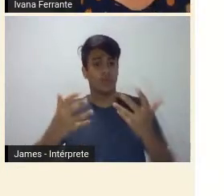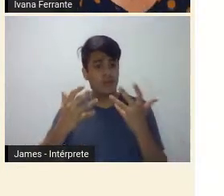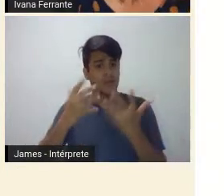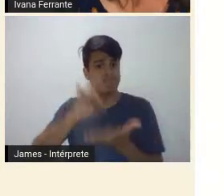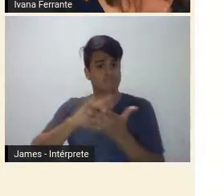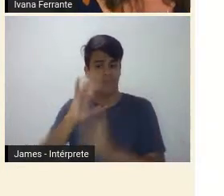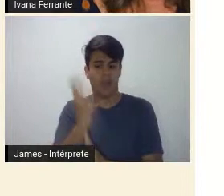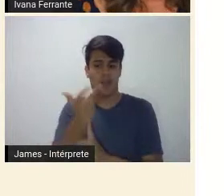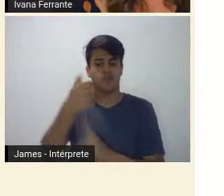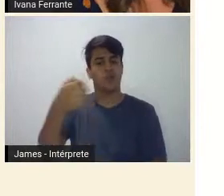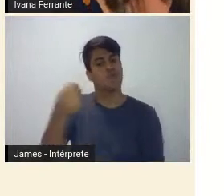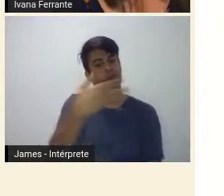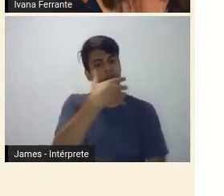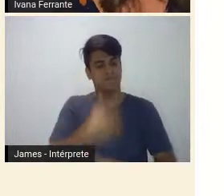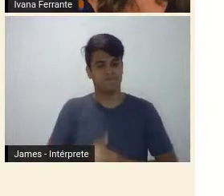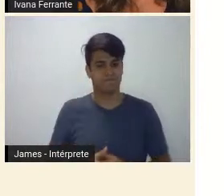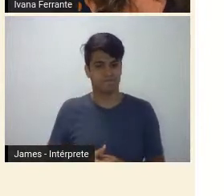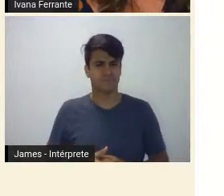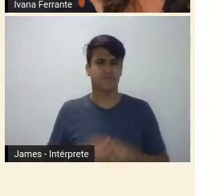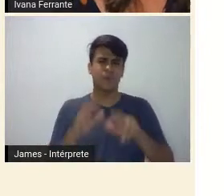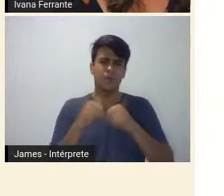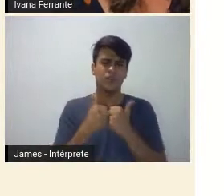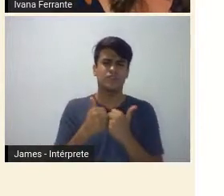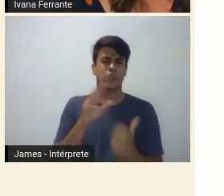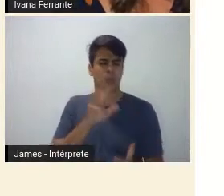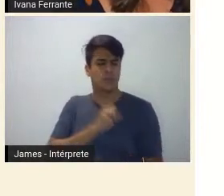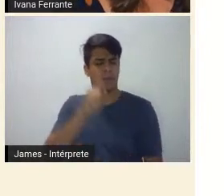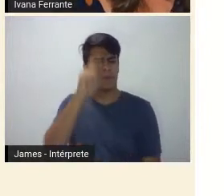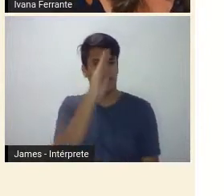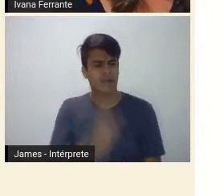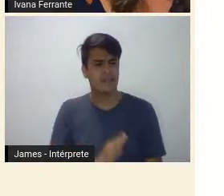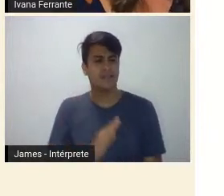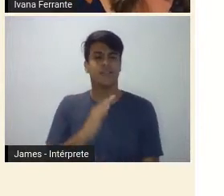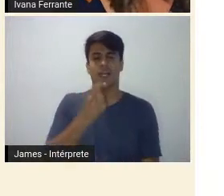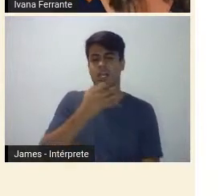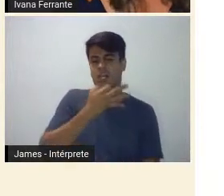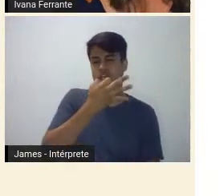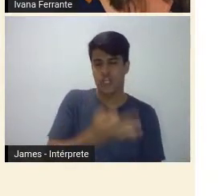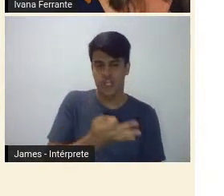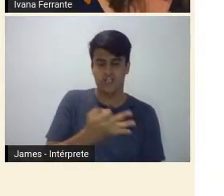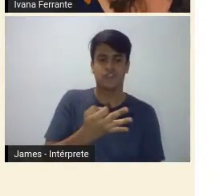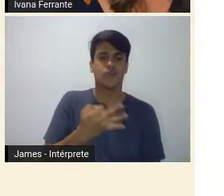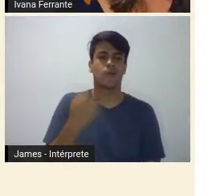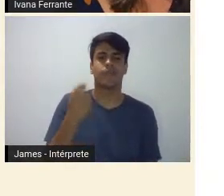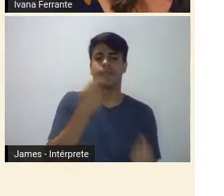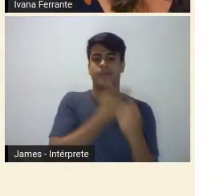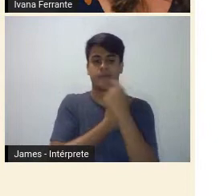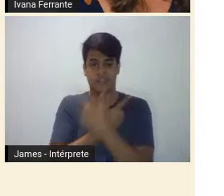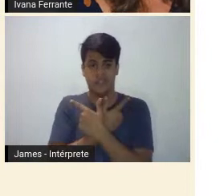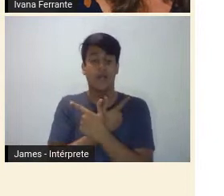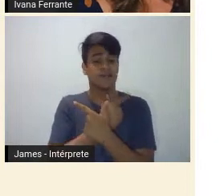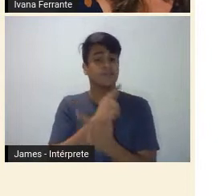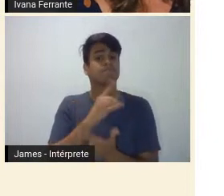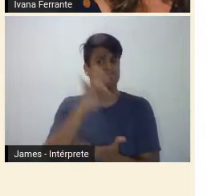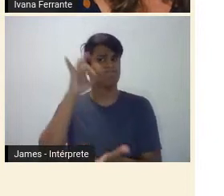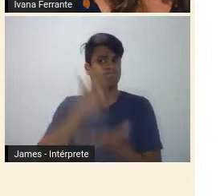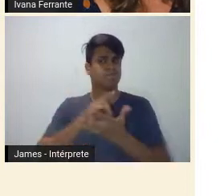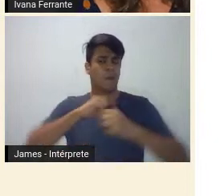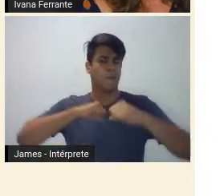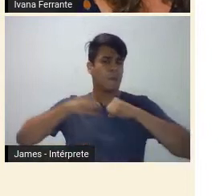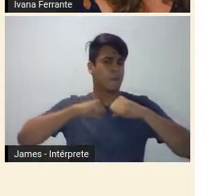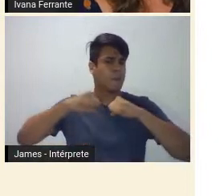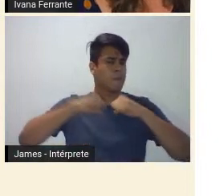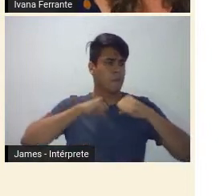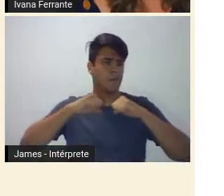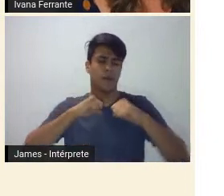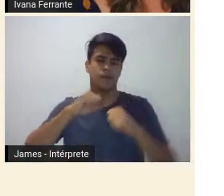Então, esse nacionalismo crítico, debochado, bem-humorado que aparece lá foi, de fato, ruidoso, mas ruidoso mesmo